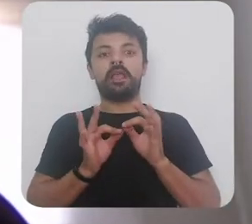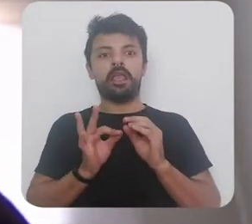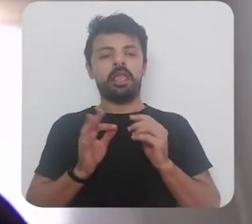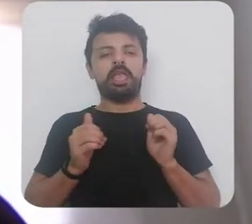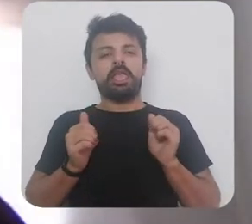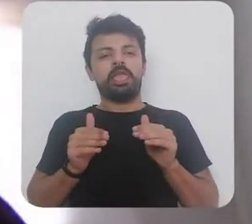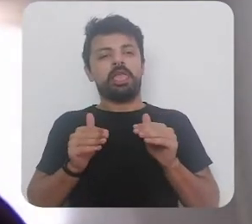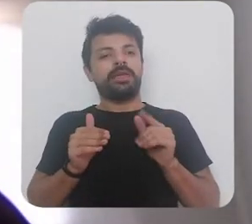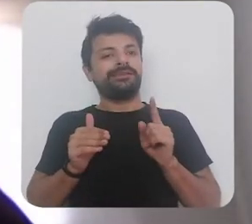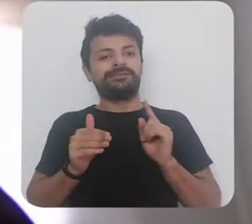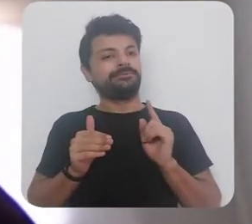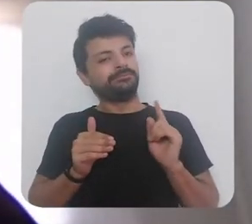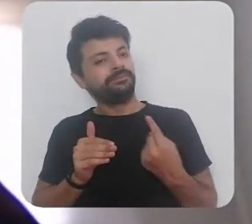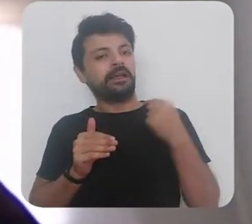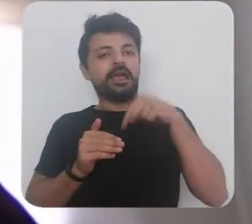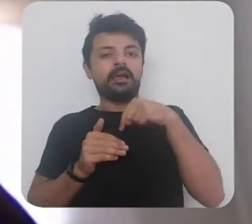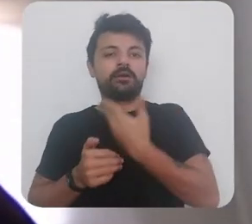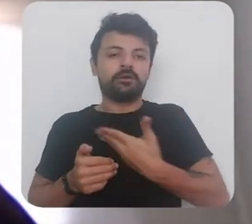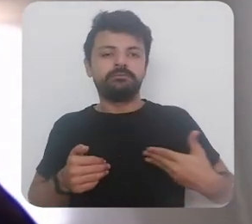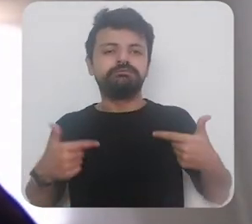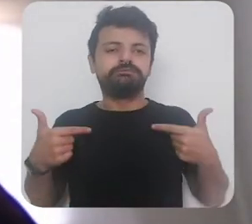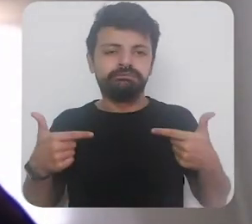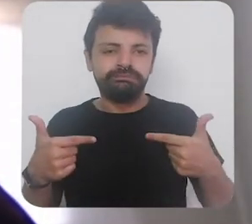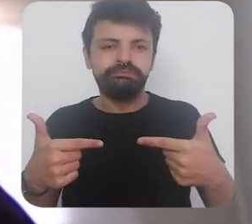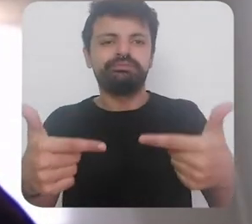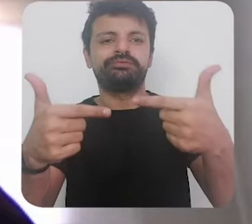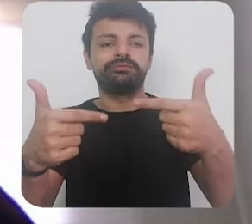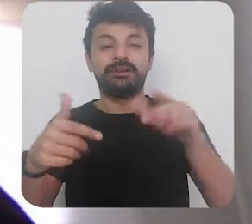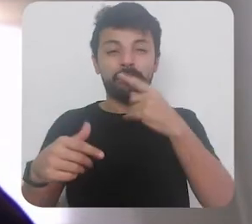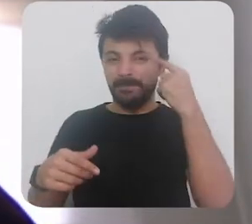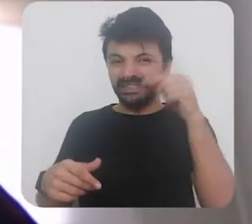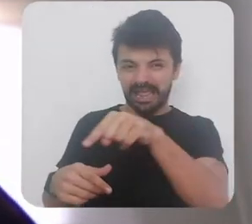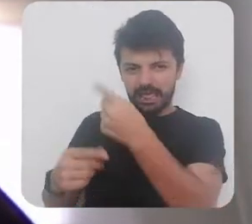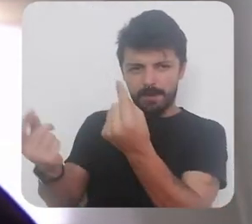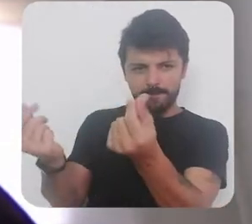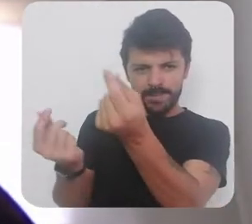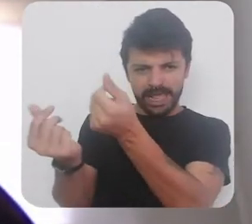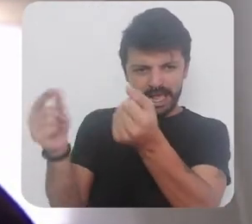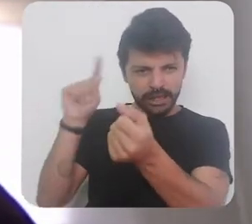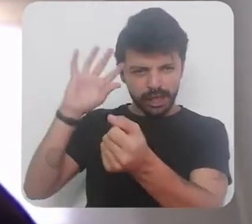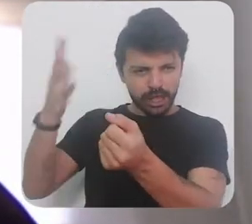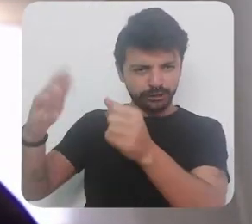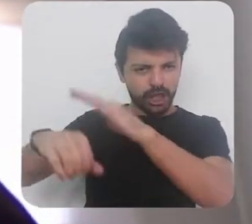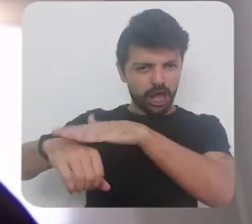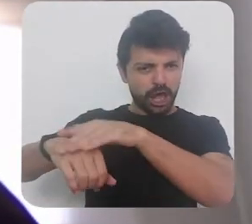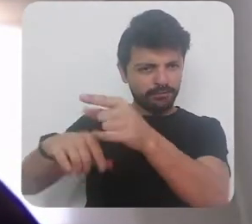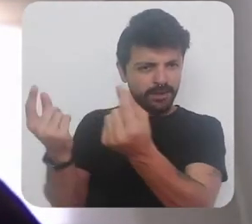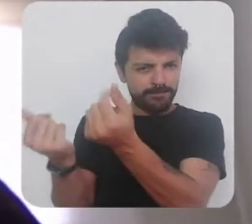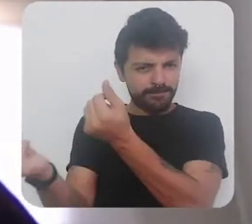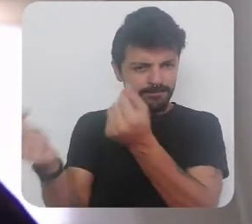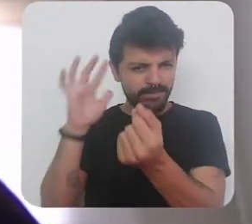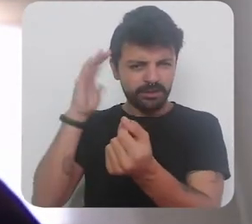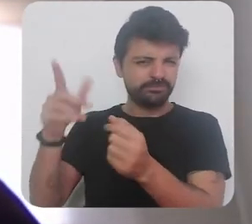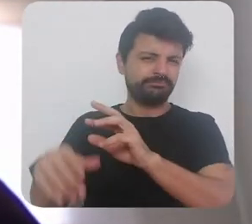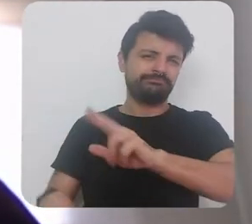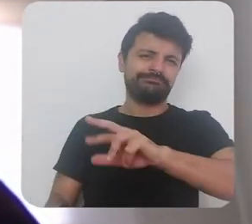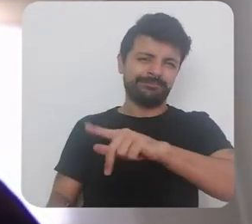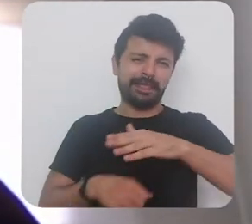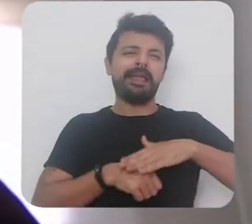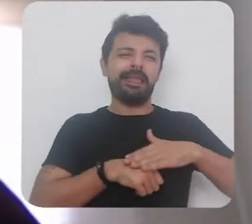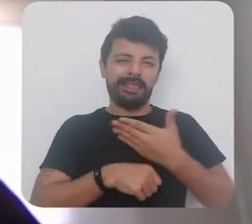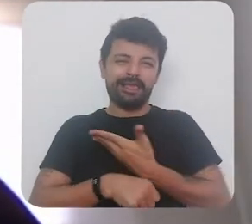solução unicamente do lado do mercado e nesse ponto